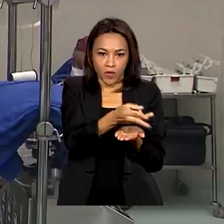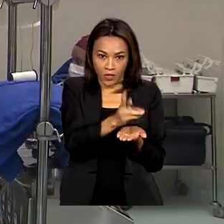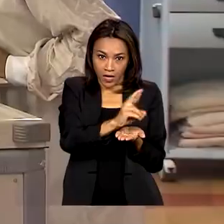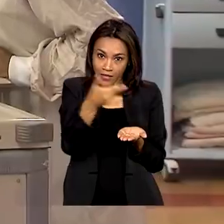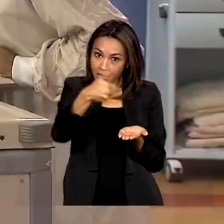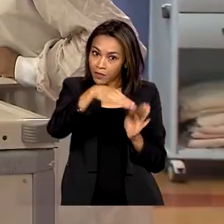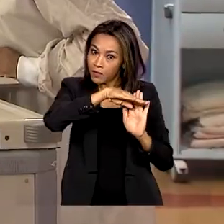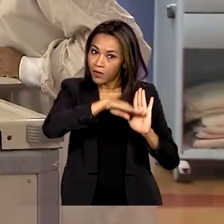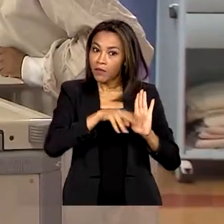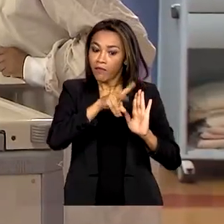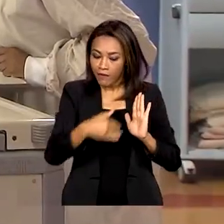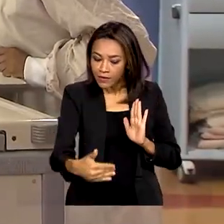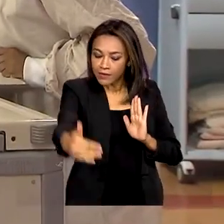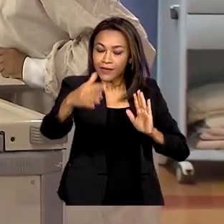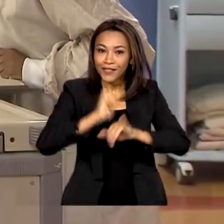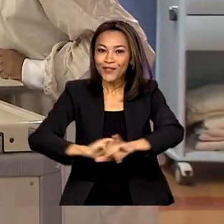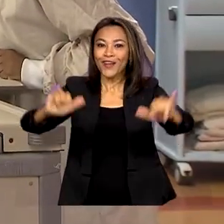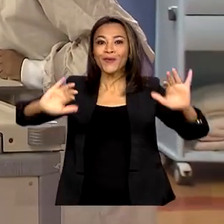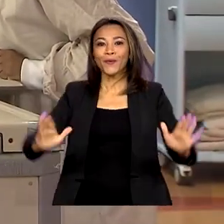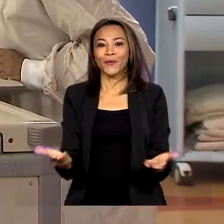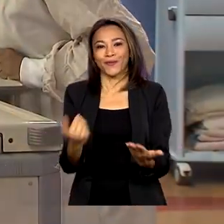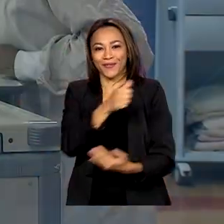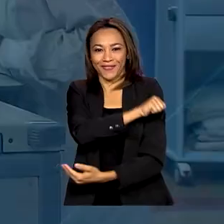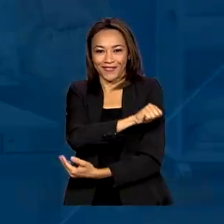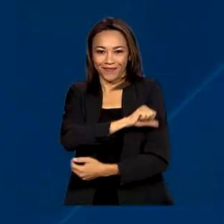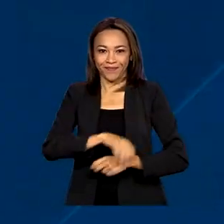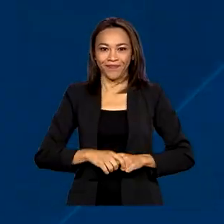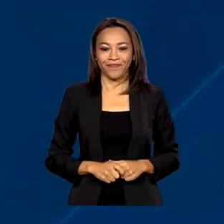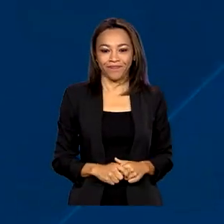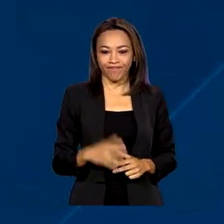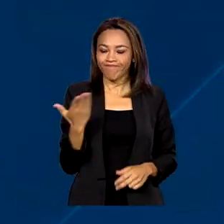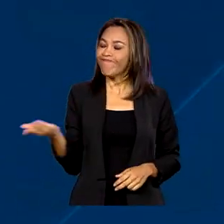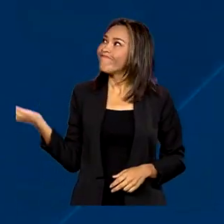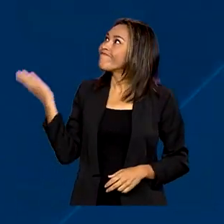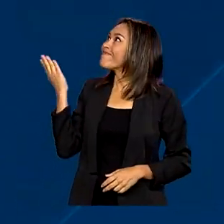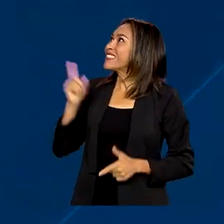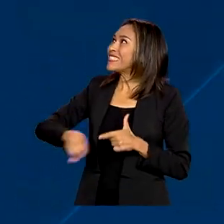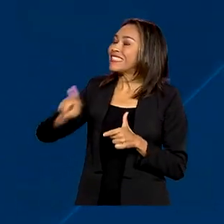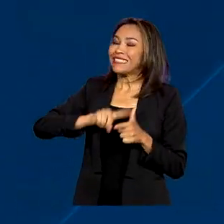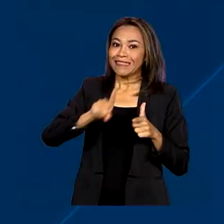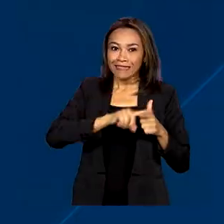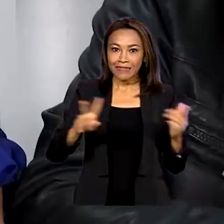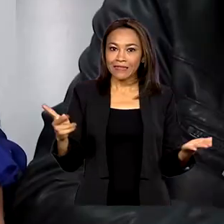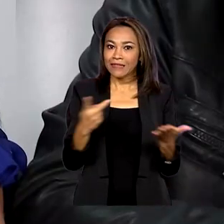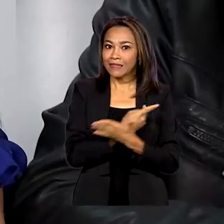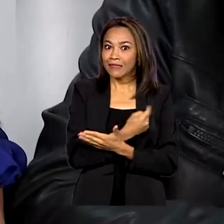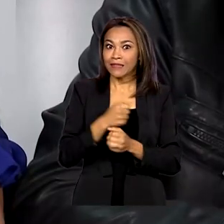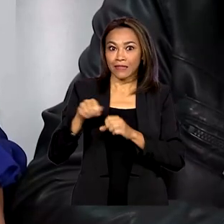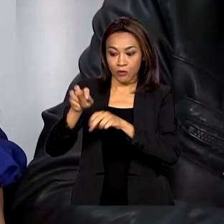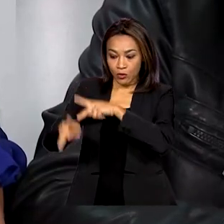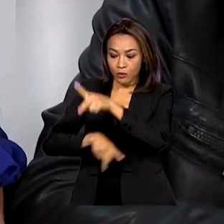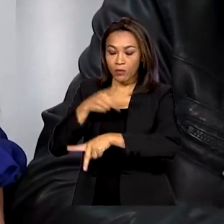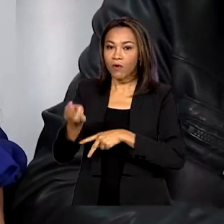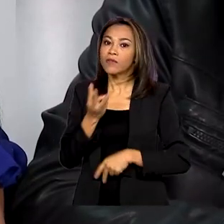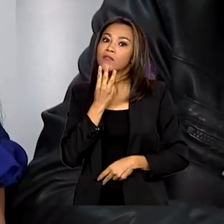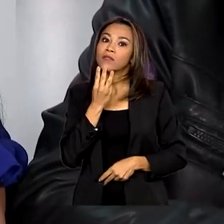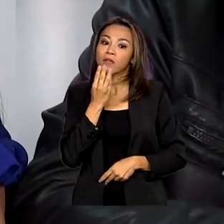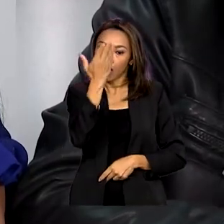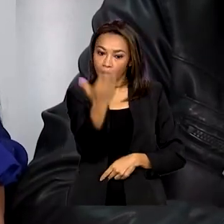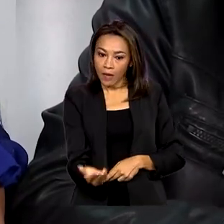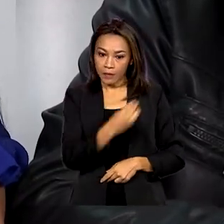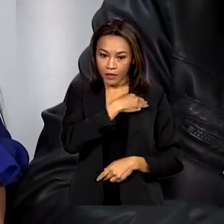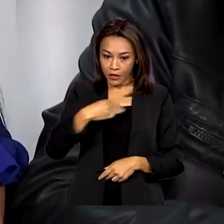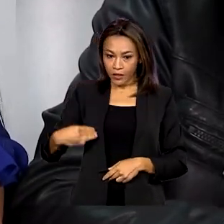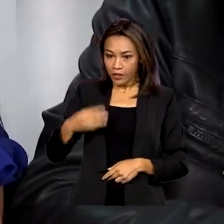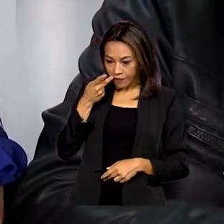O programa vai ser lançado hoje no Rio. Crise humanitária na terra Yanomami. Ministra dos povos indígenas